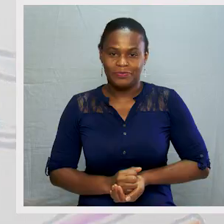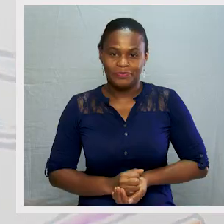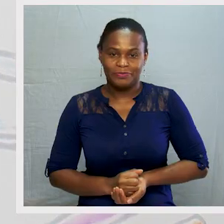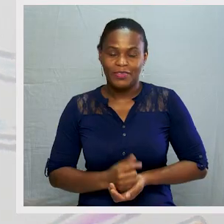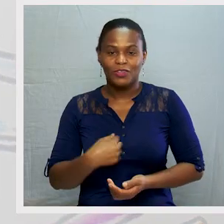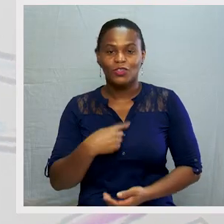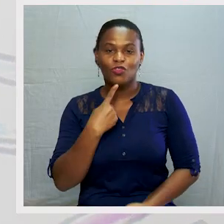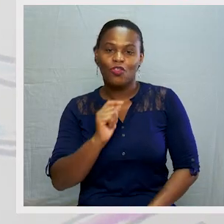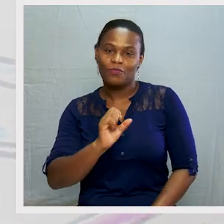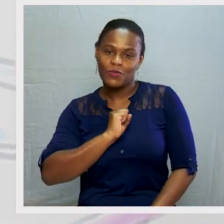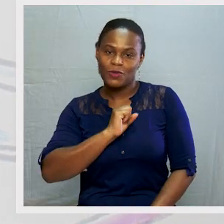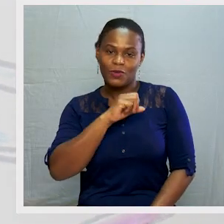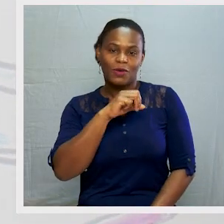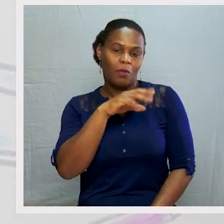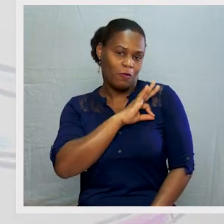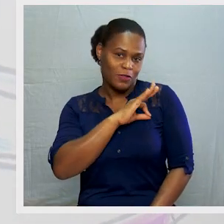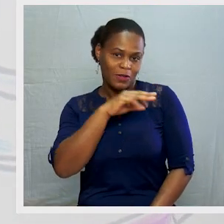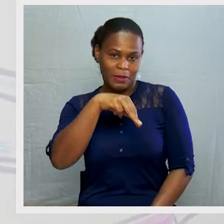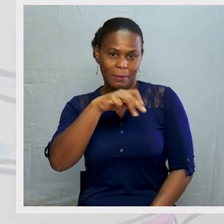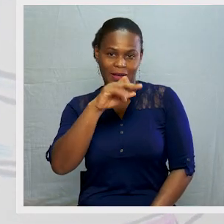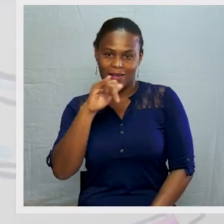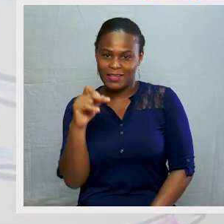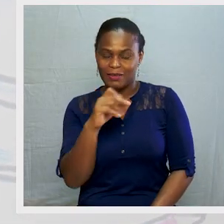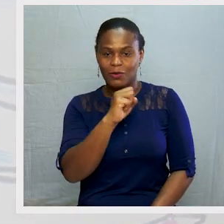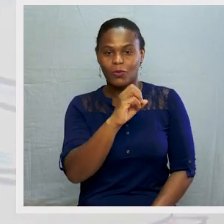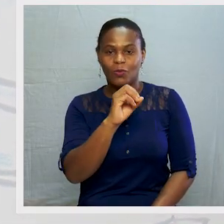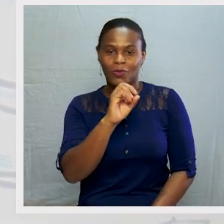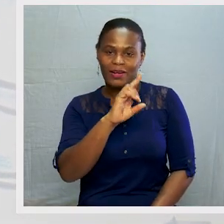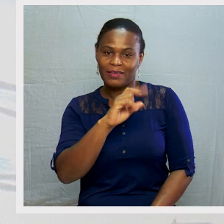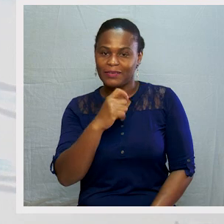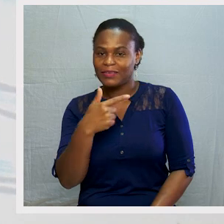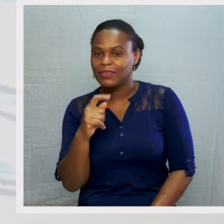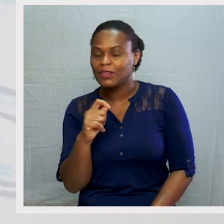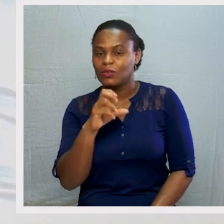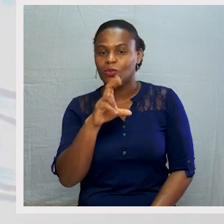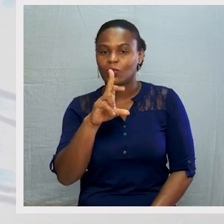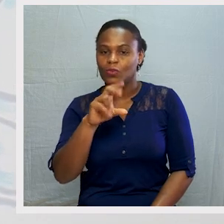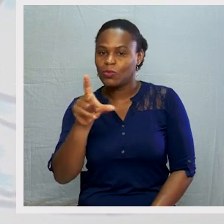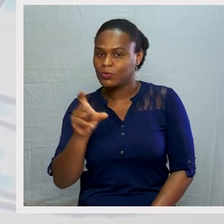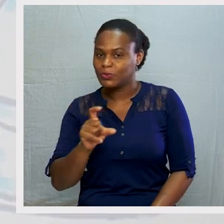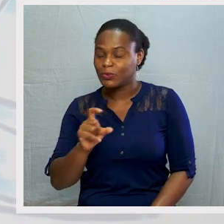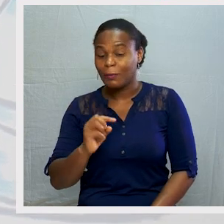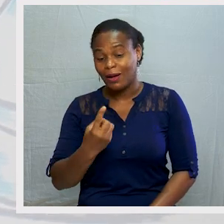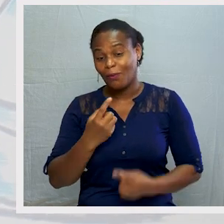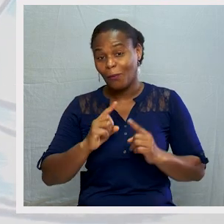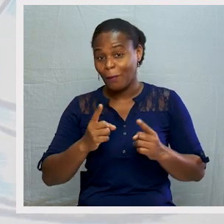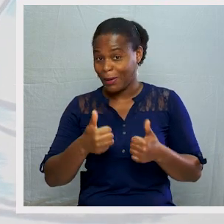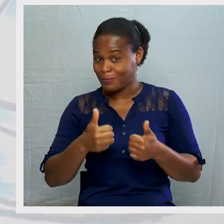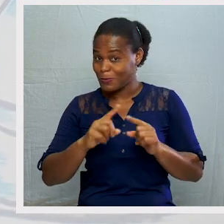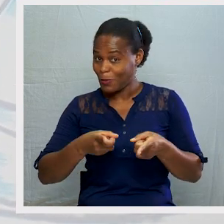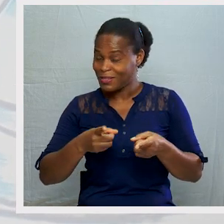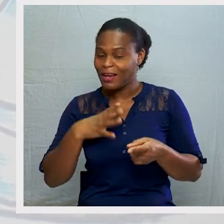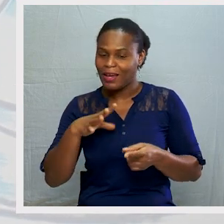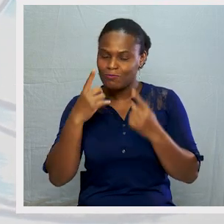Sou a professora Maria Gorete Cruz. Para começarmos bem, eu queria